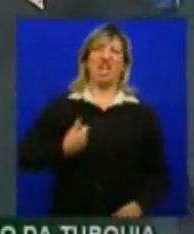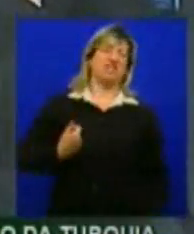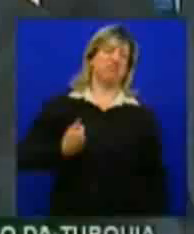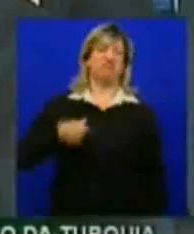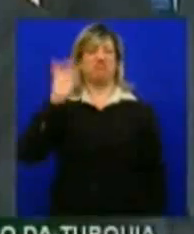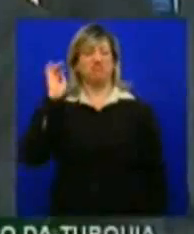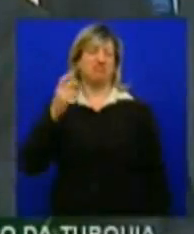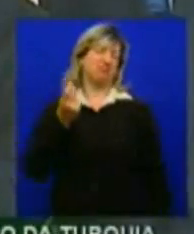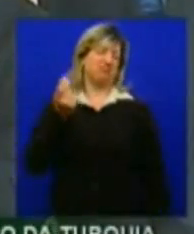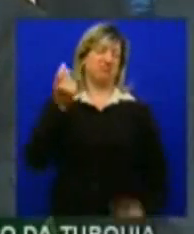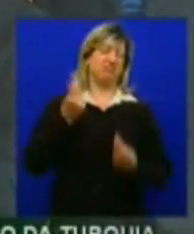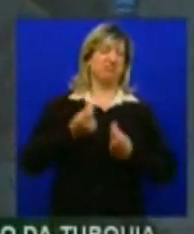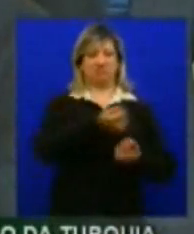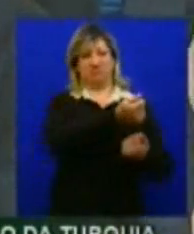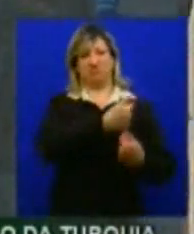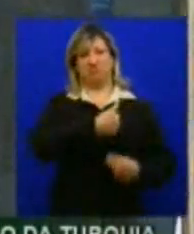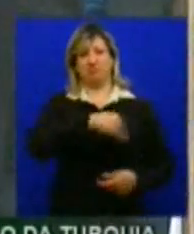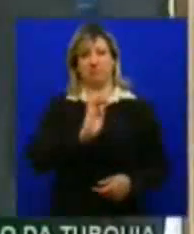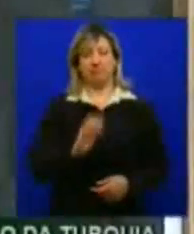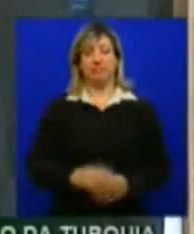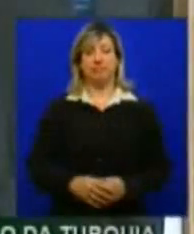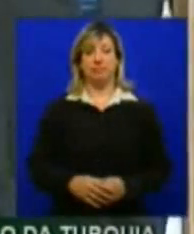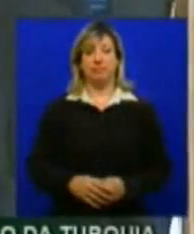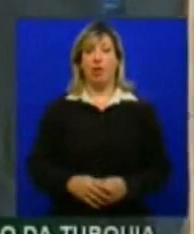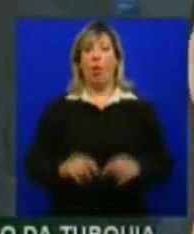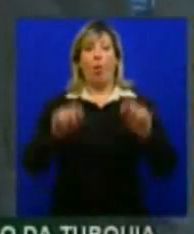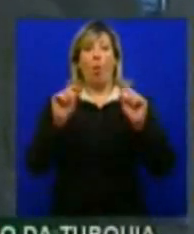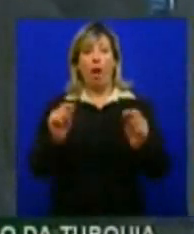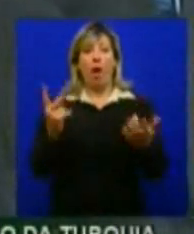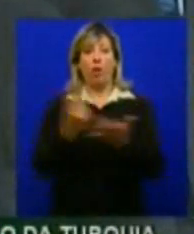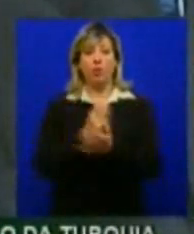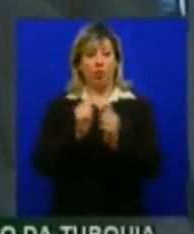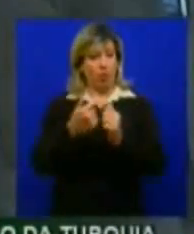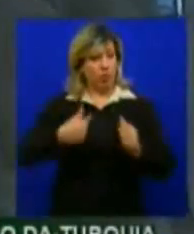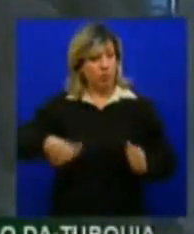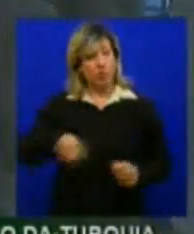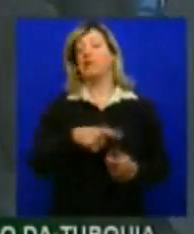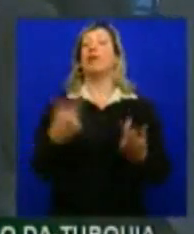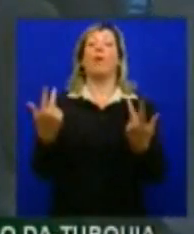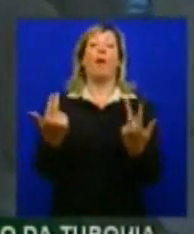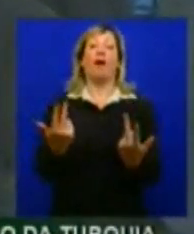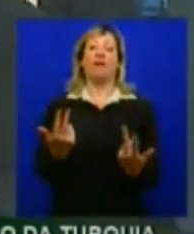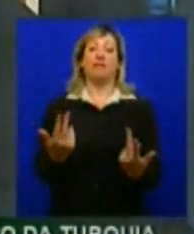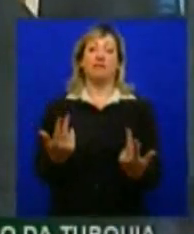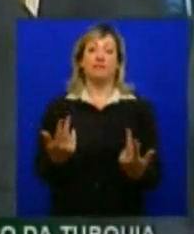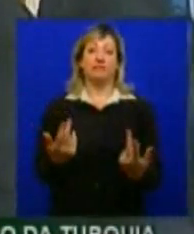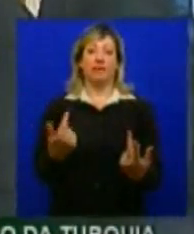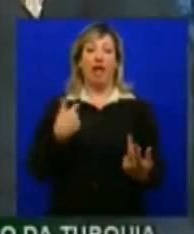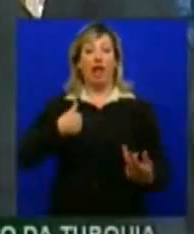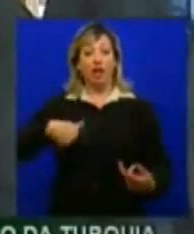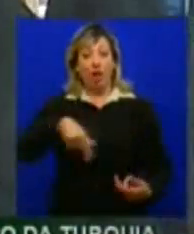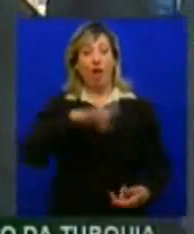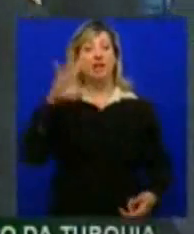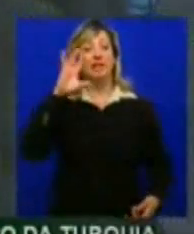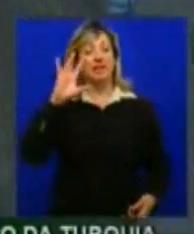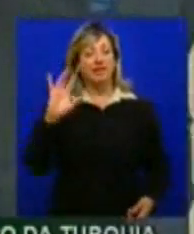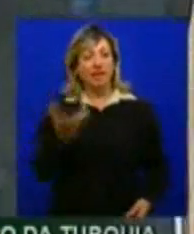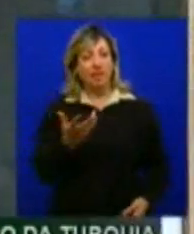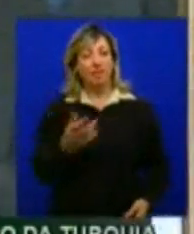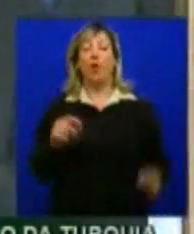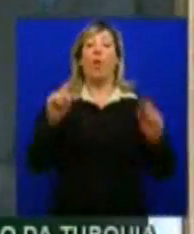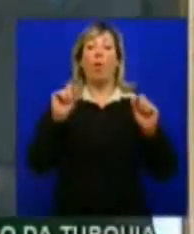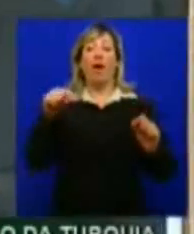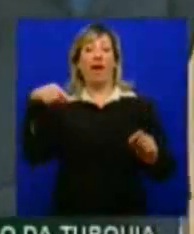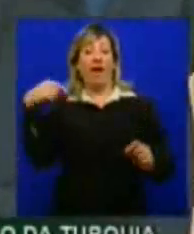e foi embora. O que aconteceu conosco foi a mesma coisa. Nós fizemos o que eles